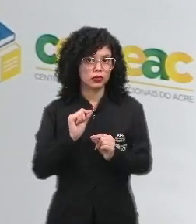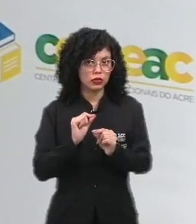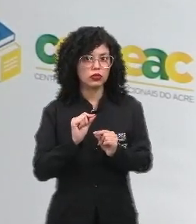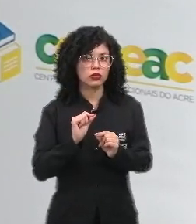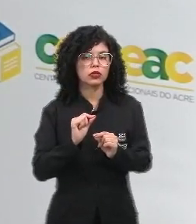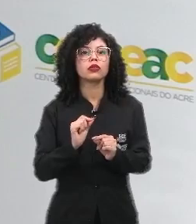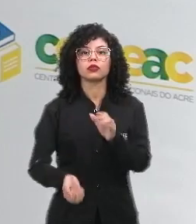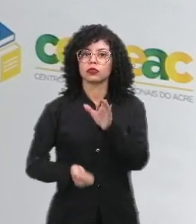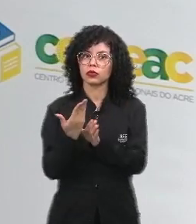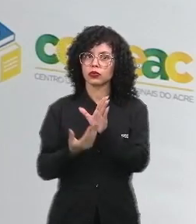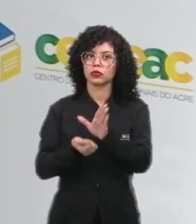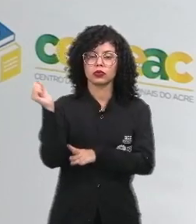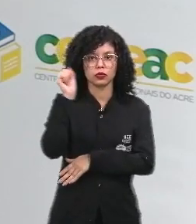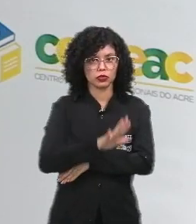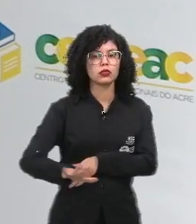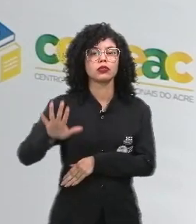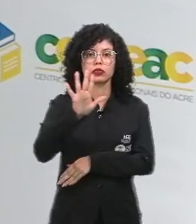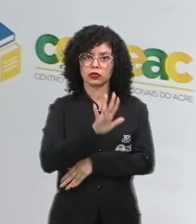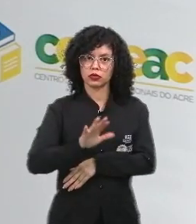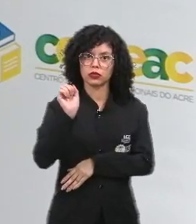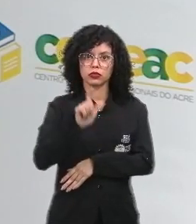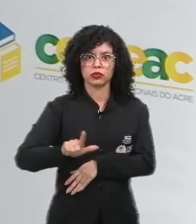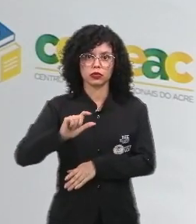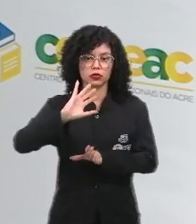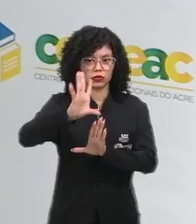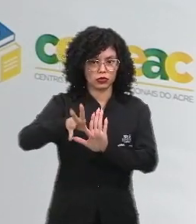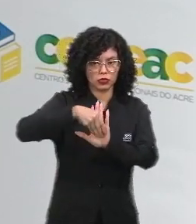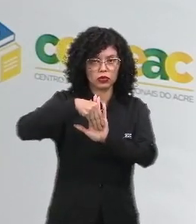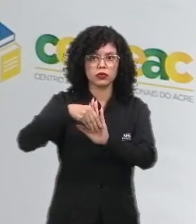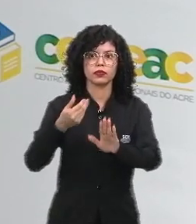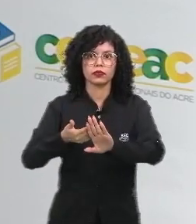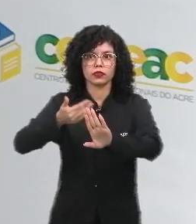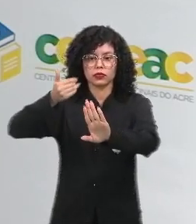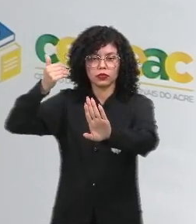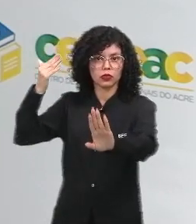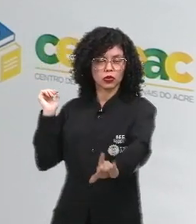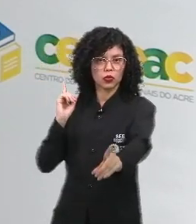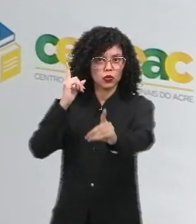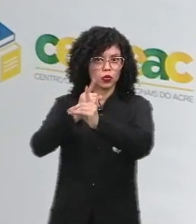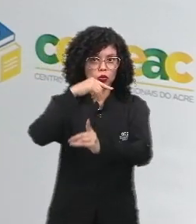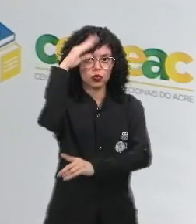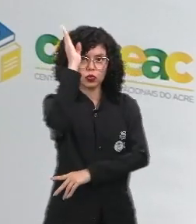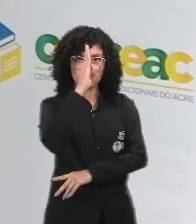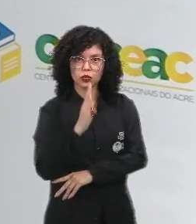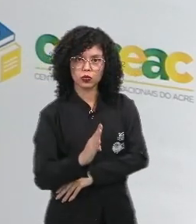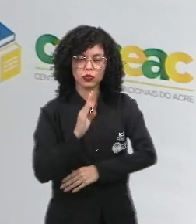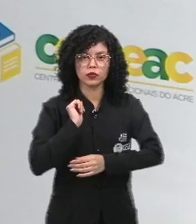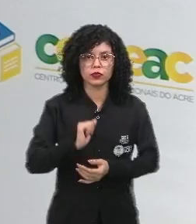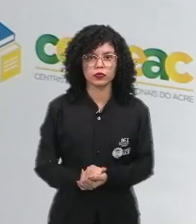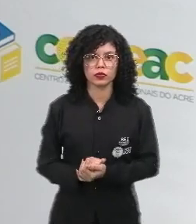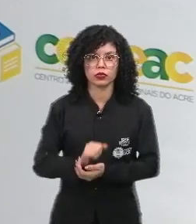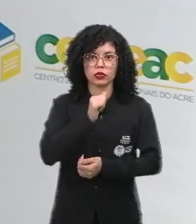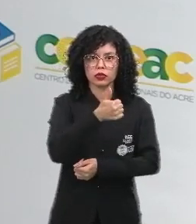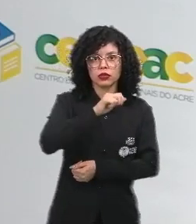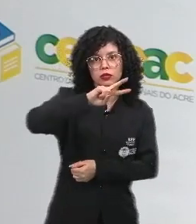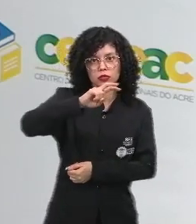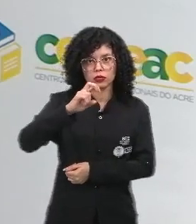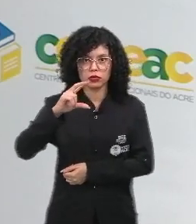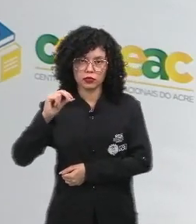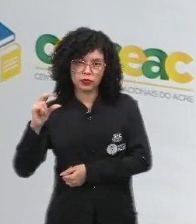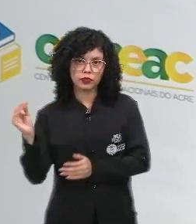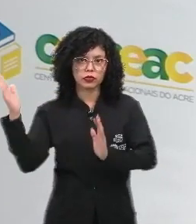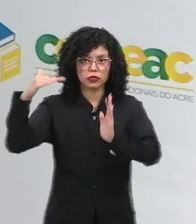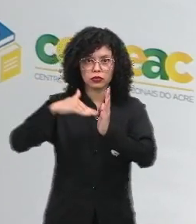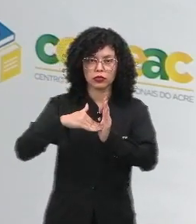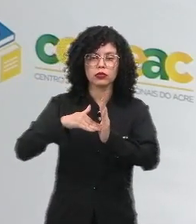literárias que estão inseridas aí da época do descobrimento do Brasil, que vai de 1500 até